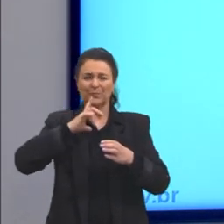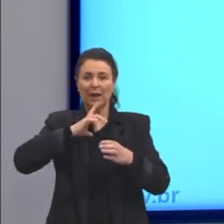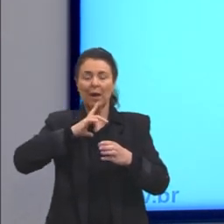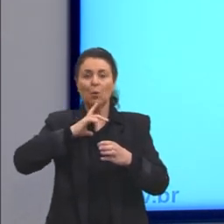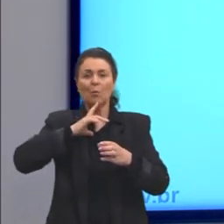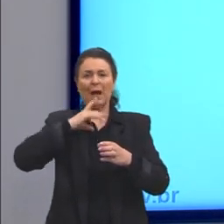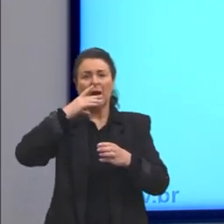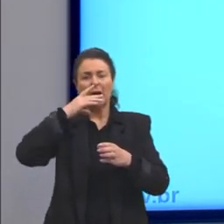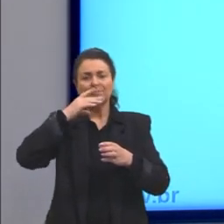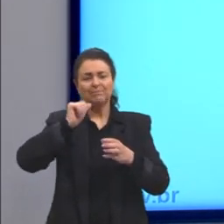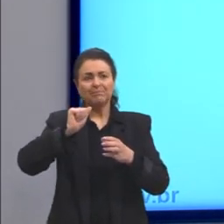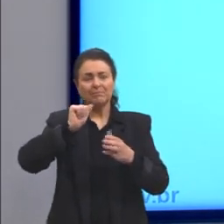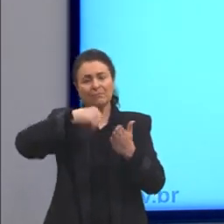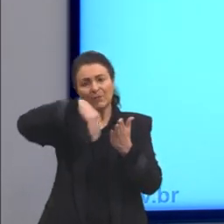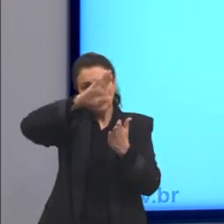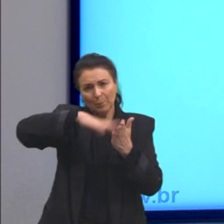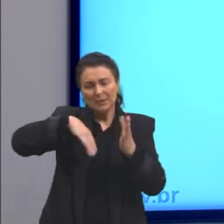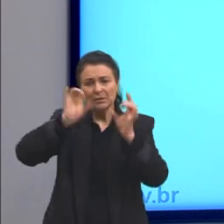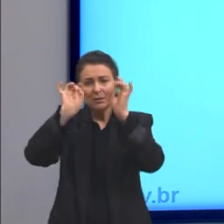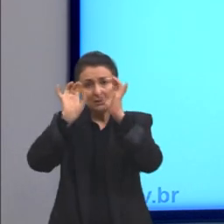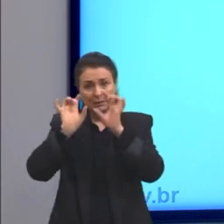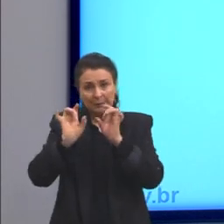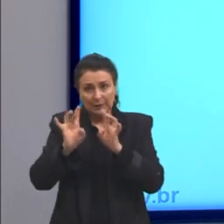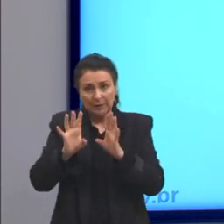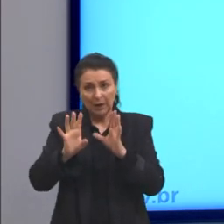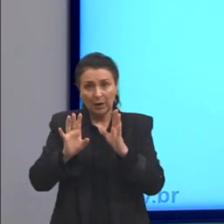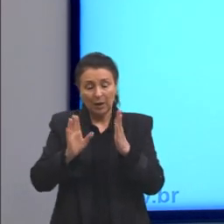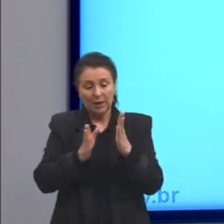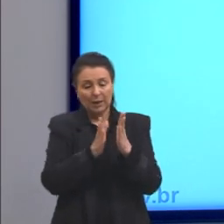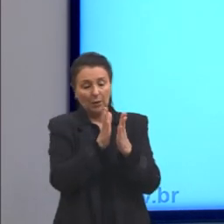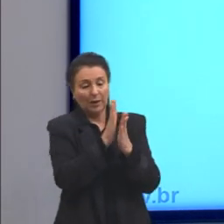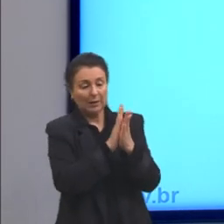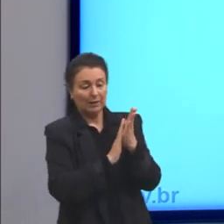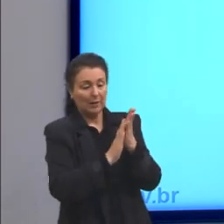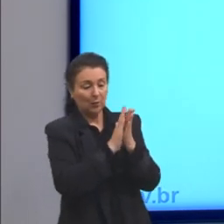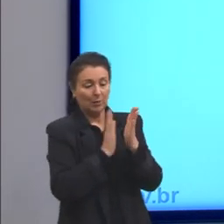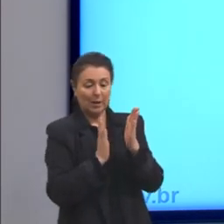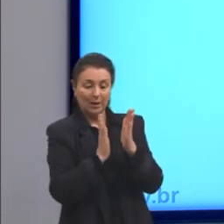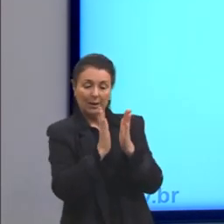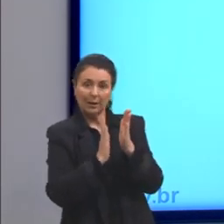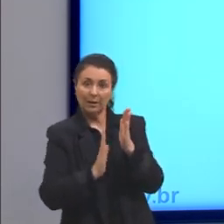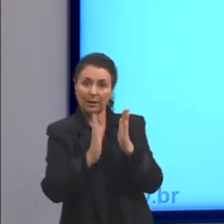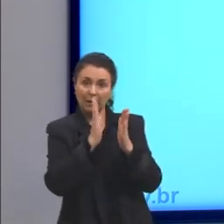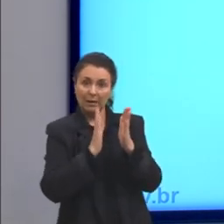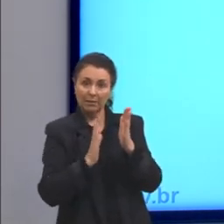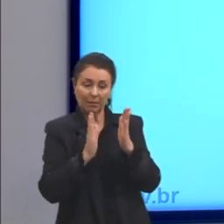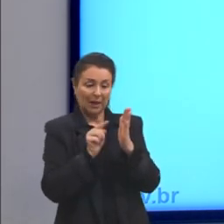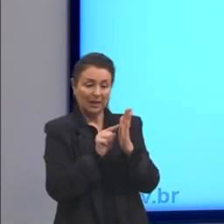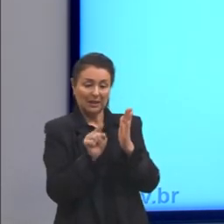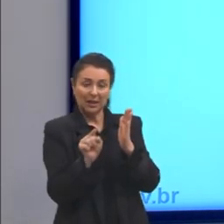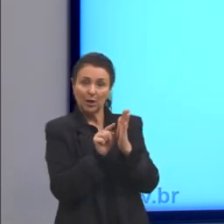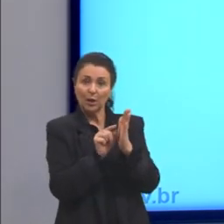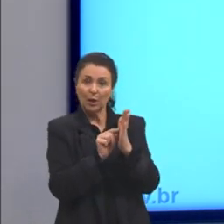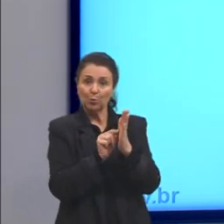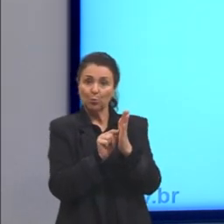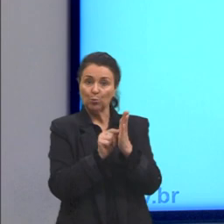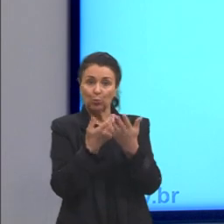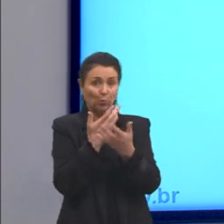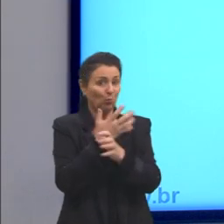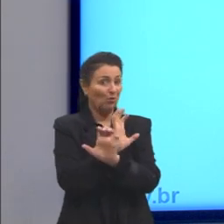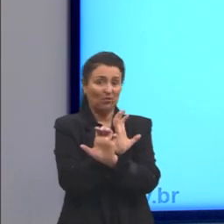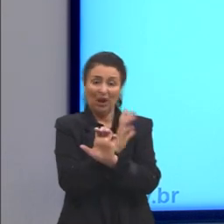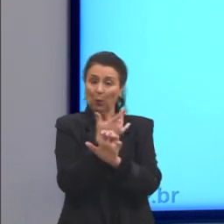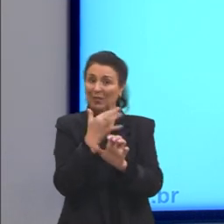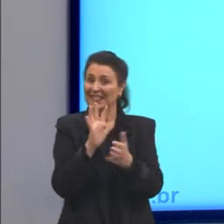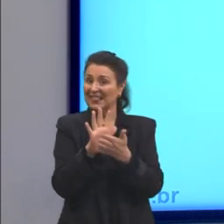especial. E entre essa parede e a parede externa, não existe nada, nada mesmo,